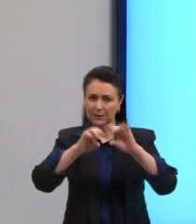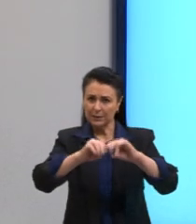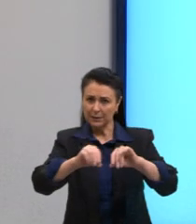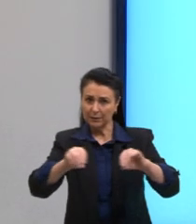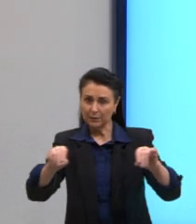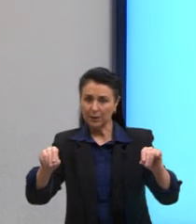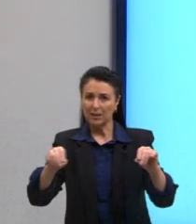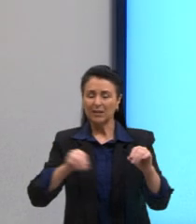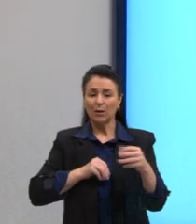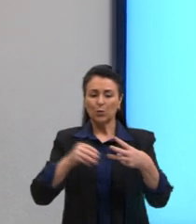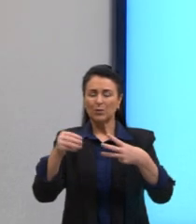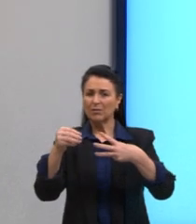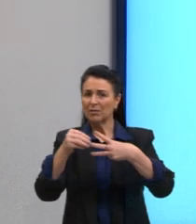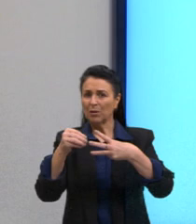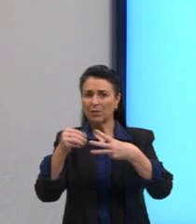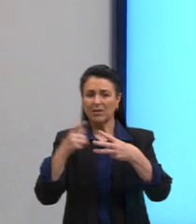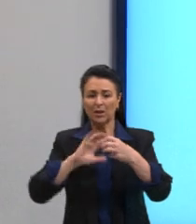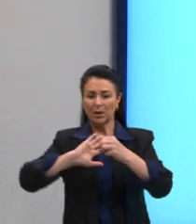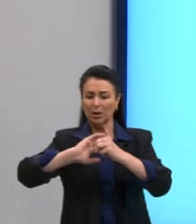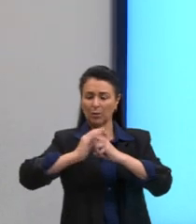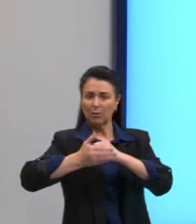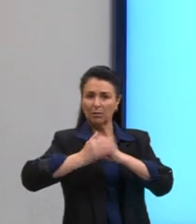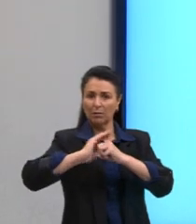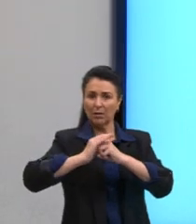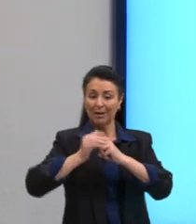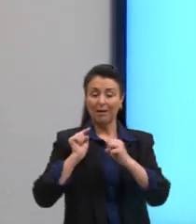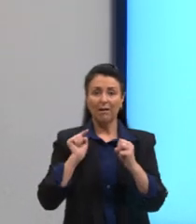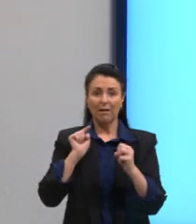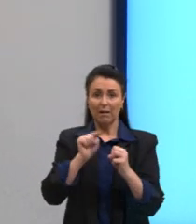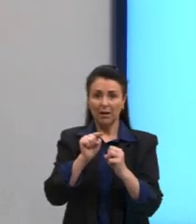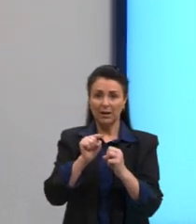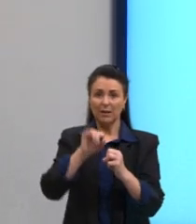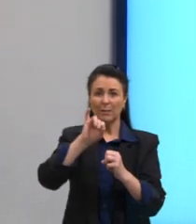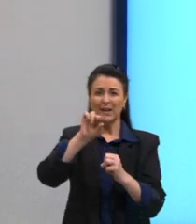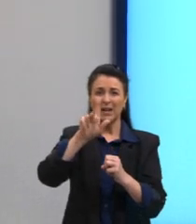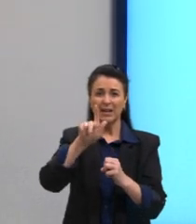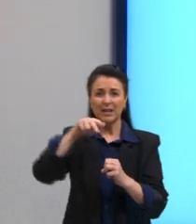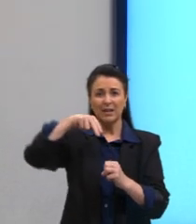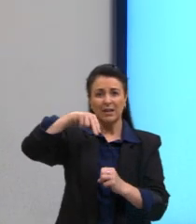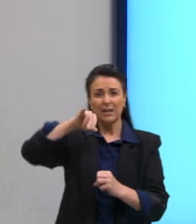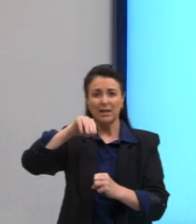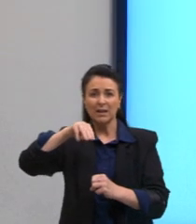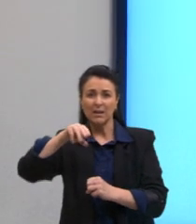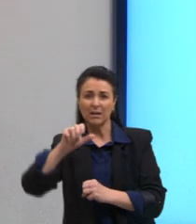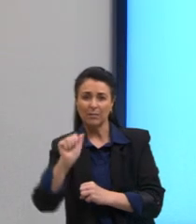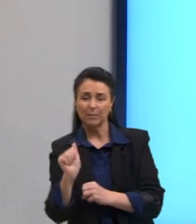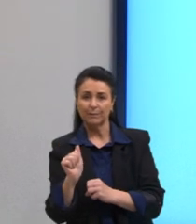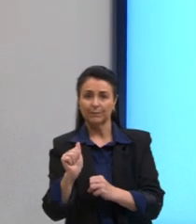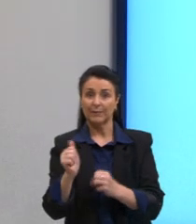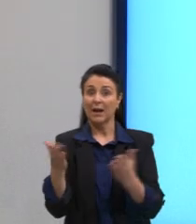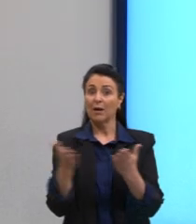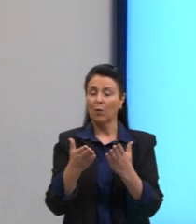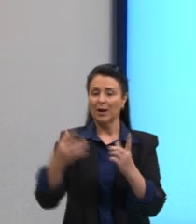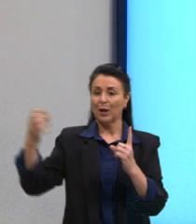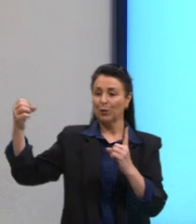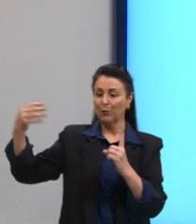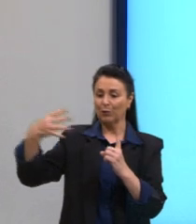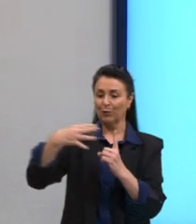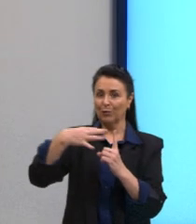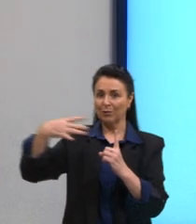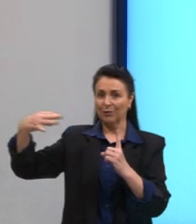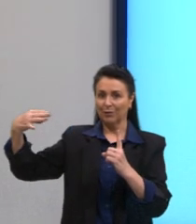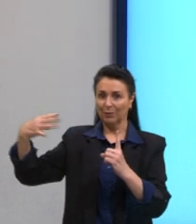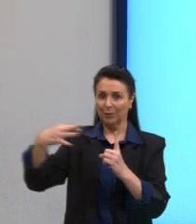células mortas, sem parede e é rica em lignina. No phloema, então, vai